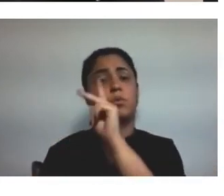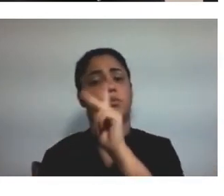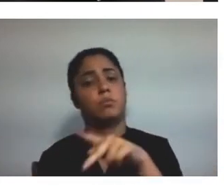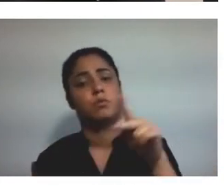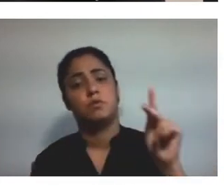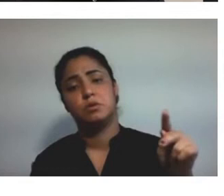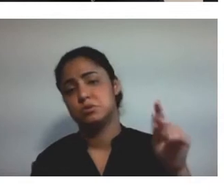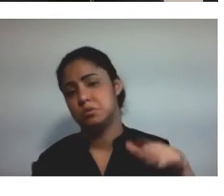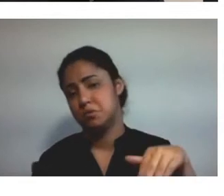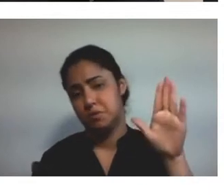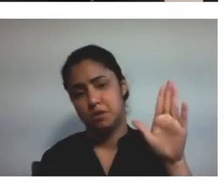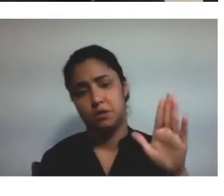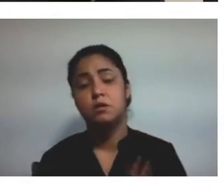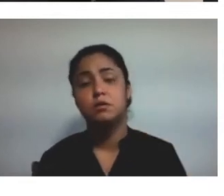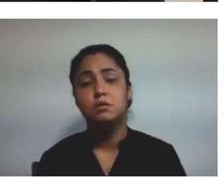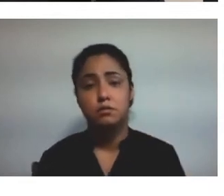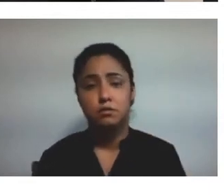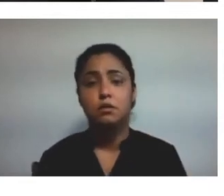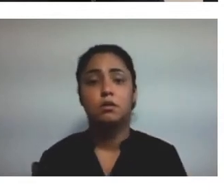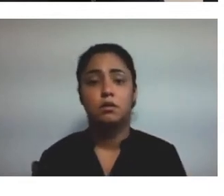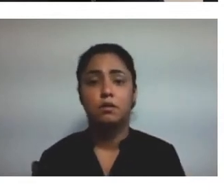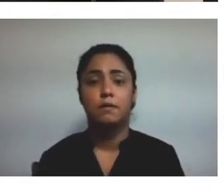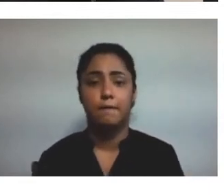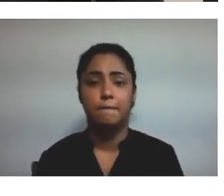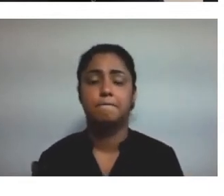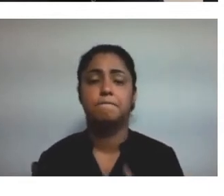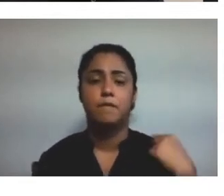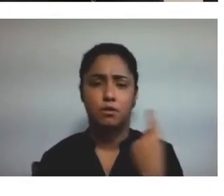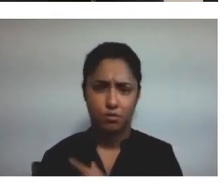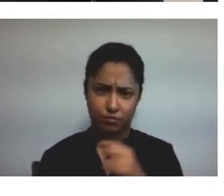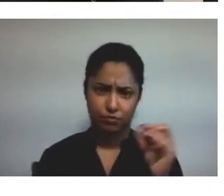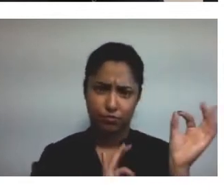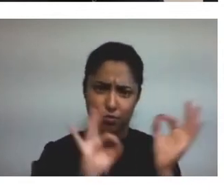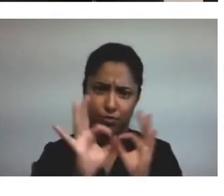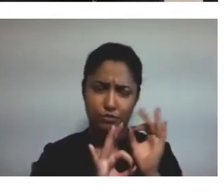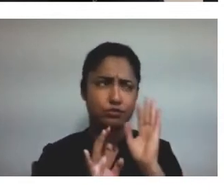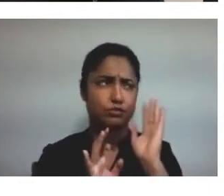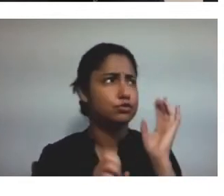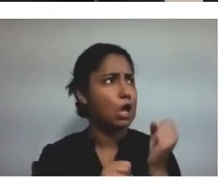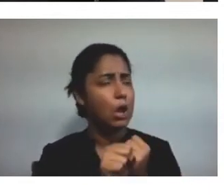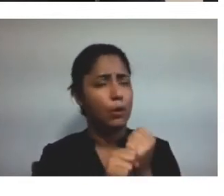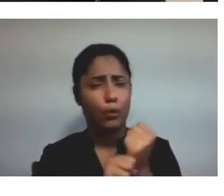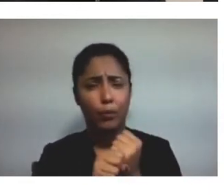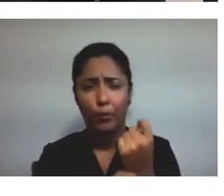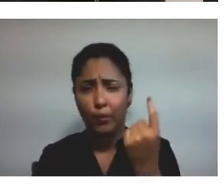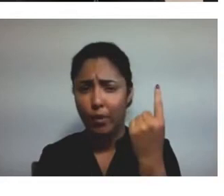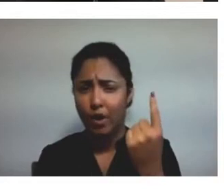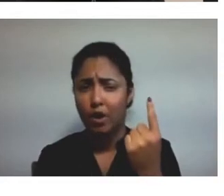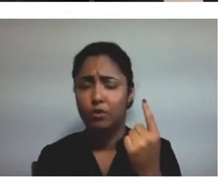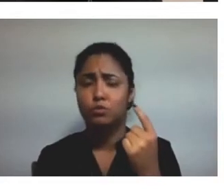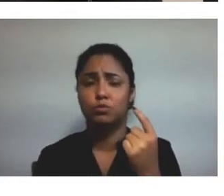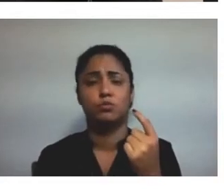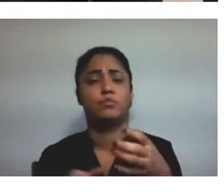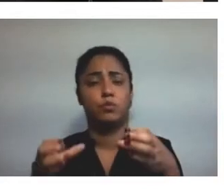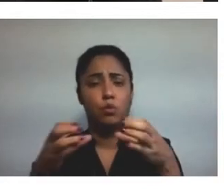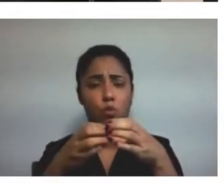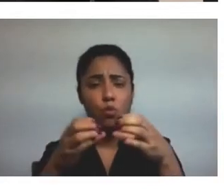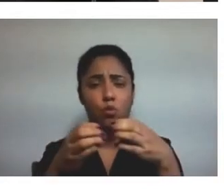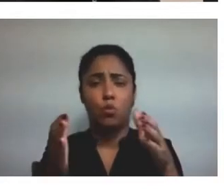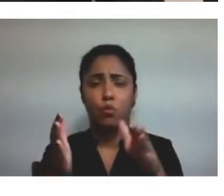e tudo mais. Diante disso tudo, a gente vem desenvolvendo há um ano, há mais de um ano, o Clube do Livro, né? Tem até